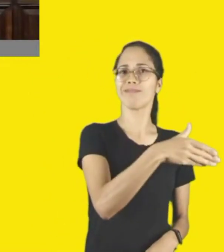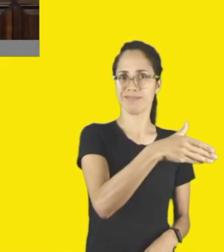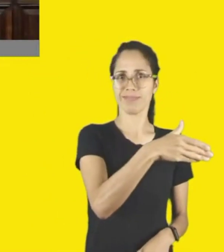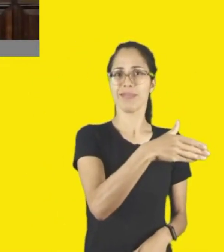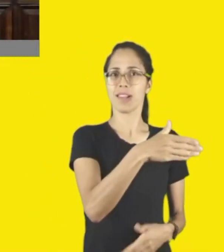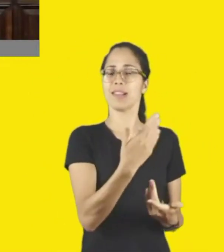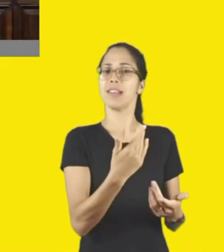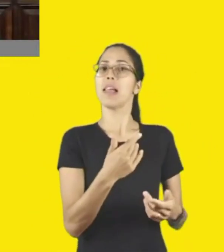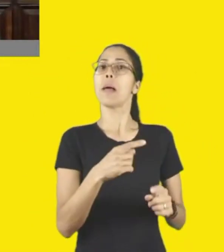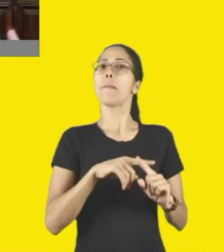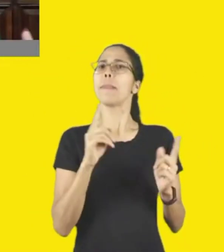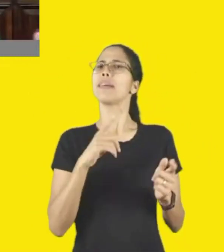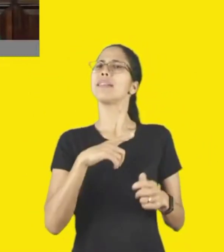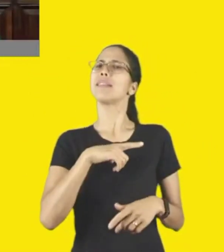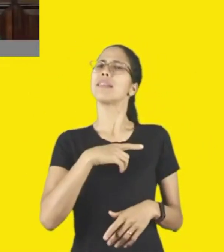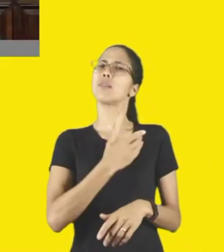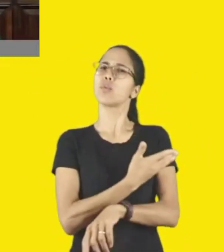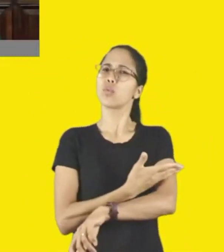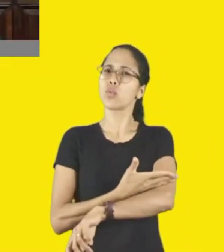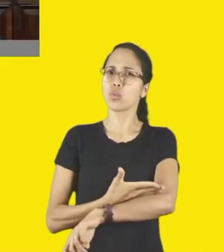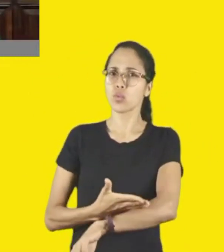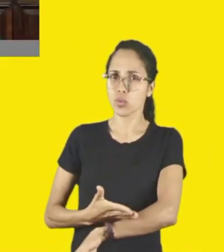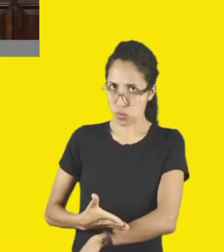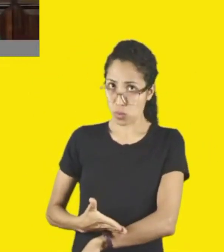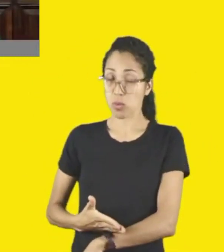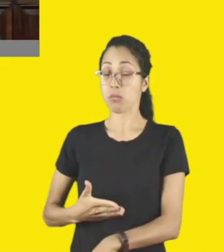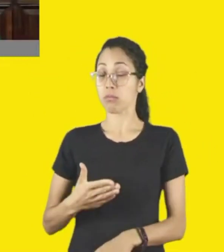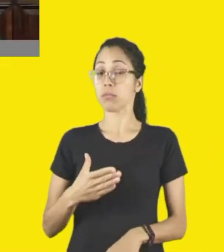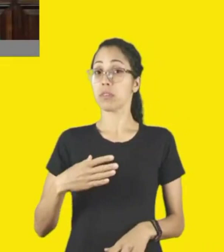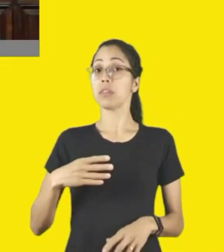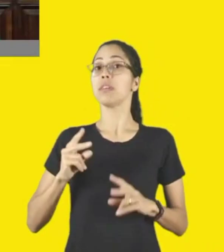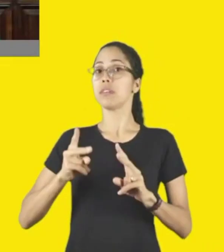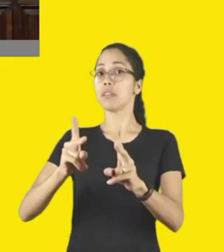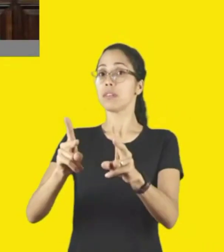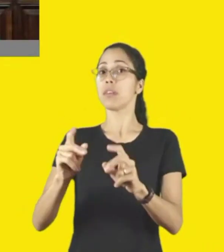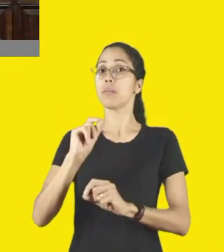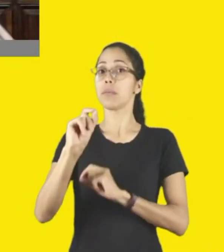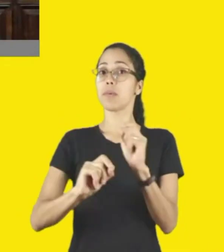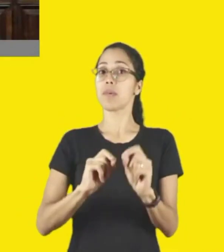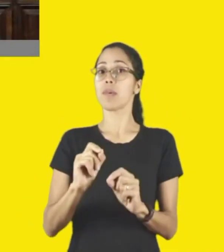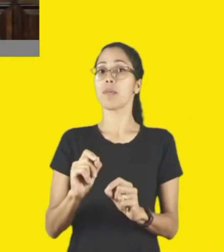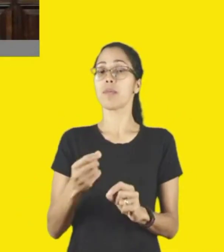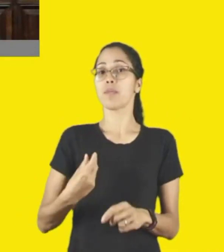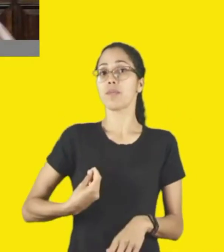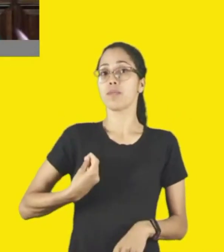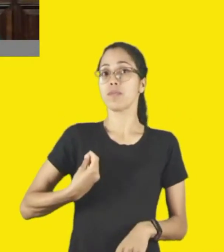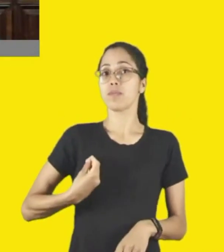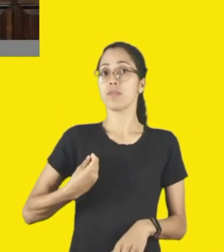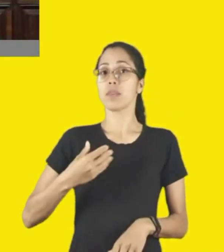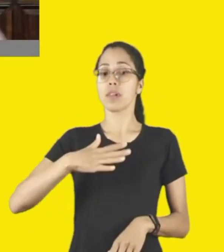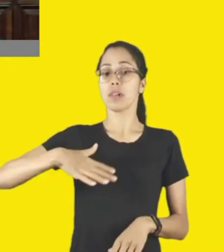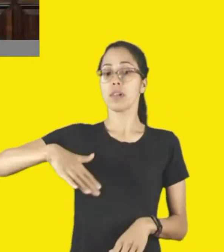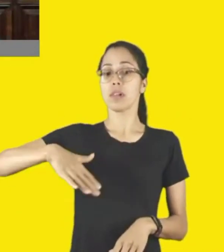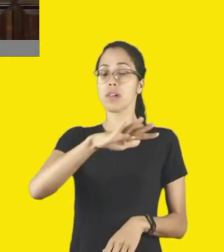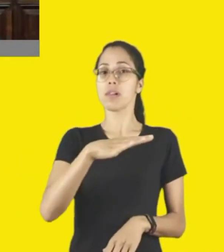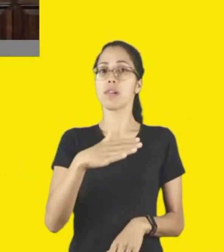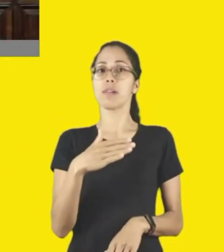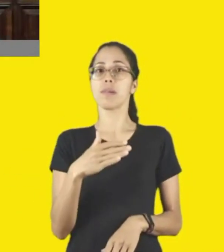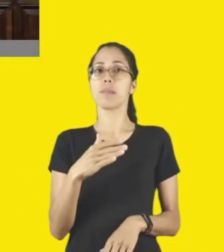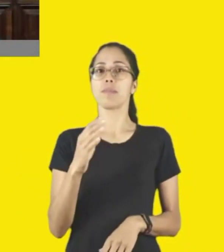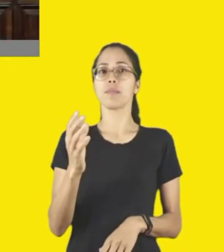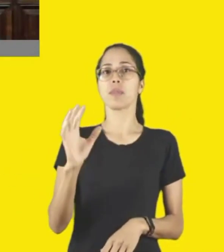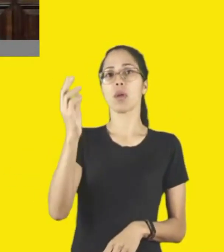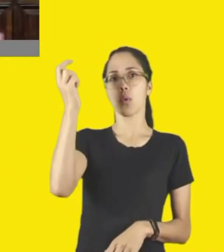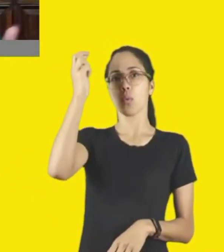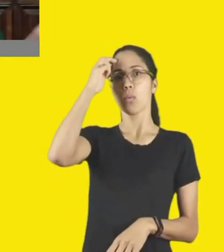Então, se a gente tem isso de uma certa forma espalhada no tempo, essa vivência que a Rosana falou de estar sempre com a cultura na sua